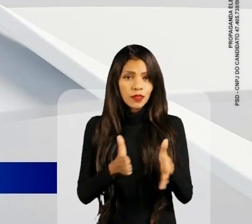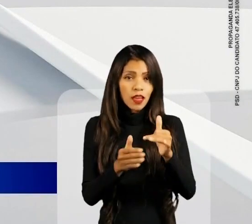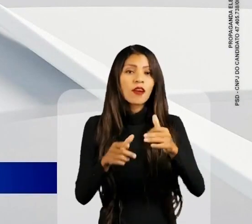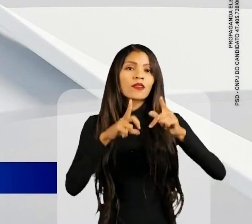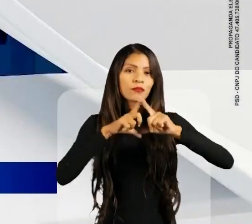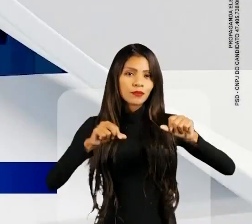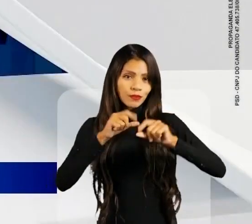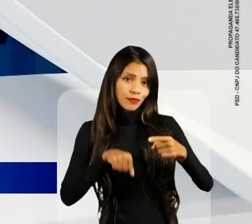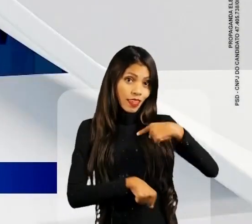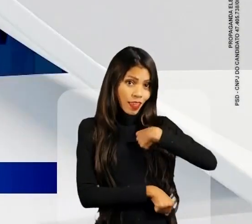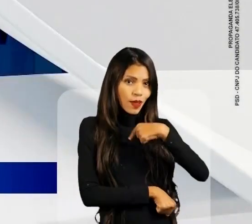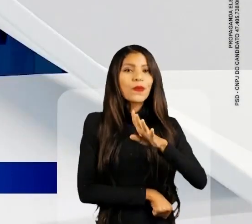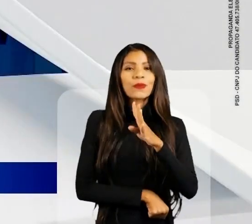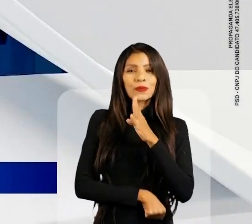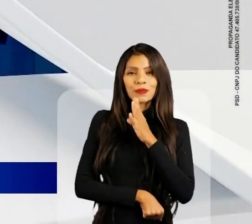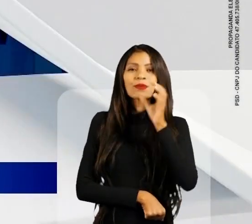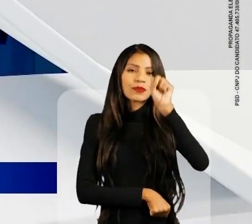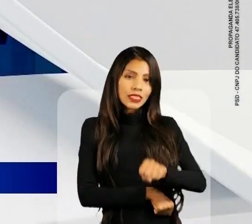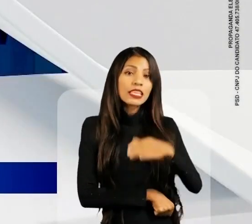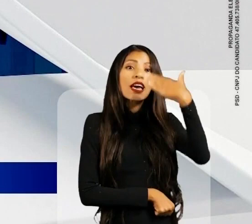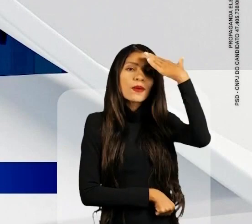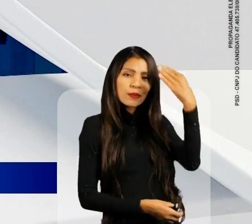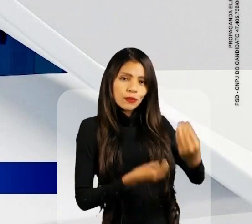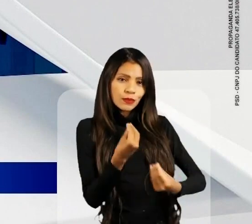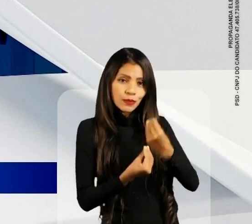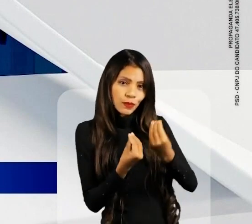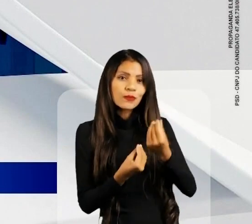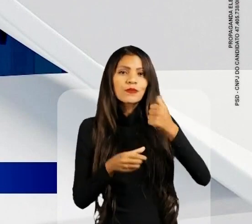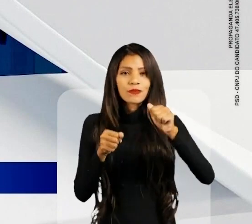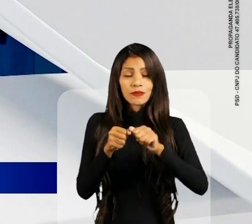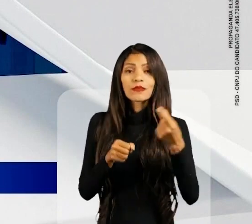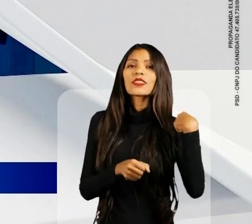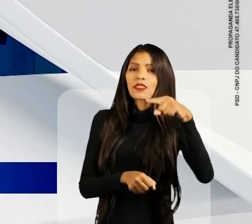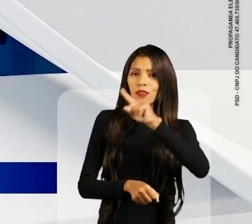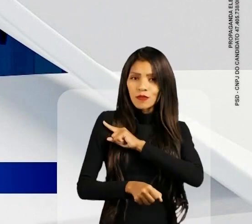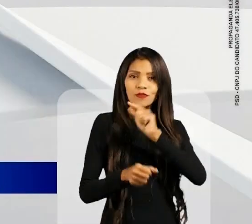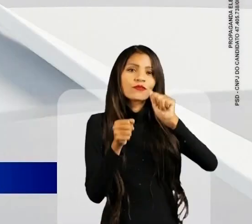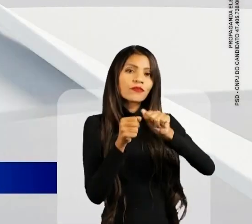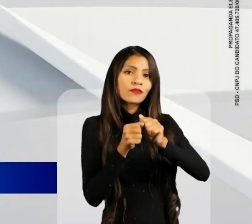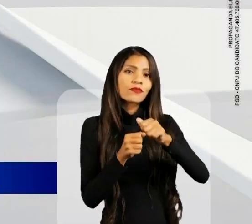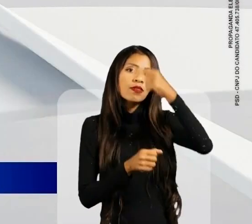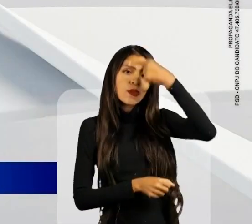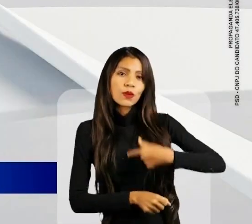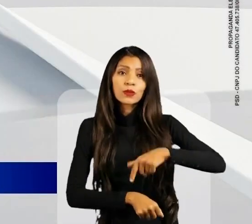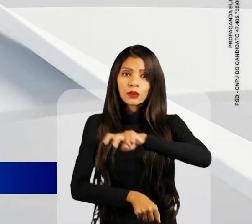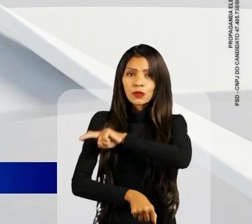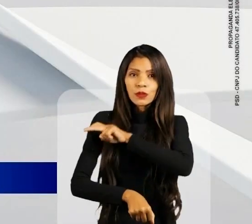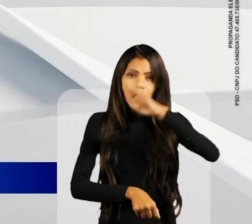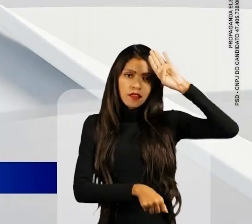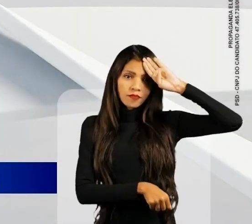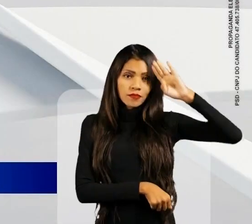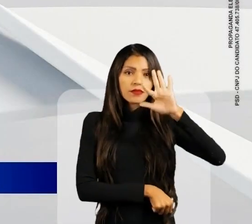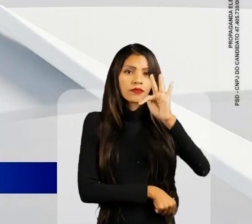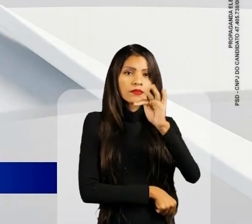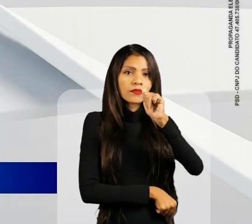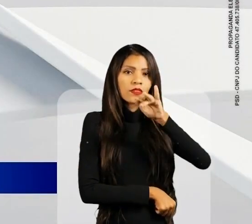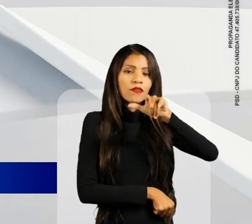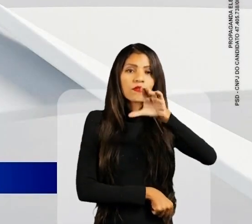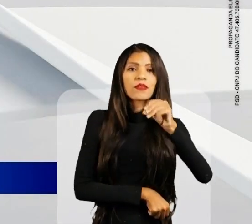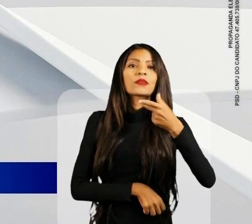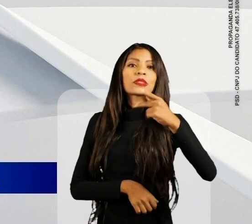caminhos de Brasília. Eu conheço, eu sei como fazer e vamos fazer. Sou o capitão Fábio Abreu,